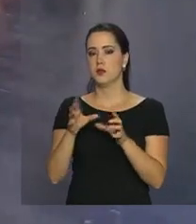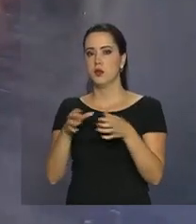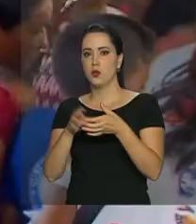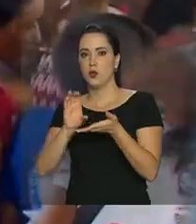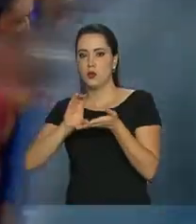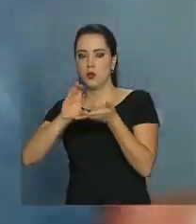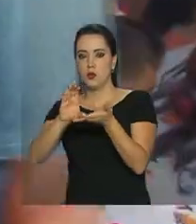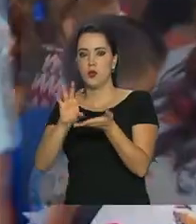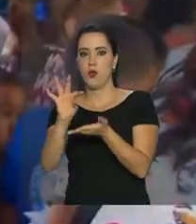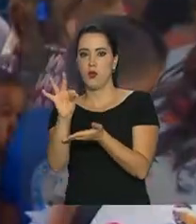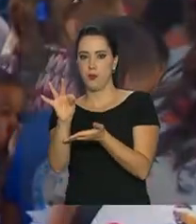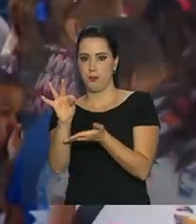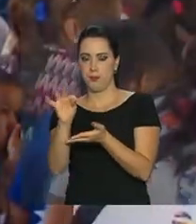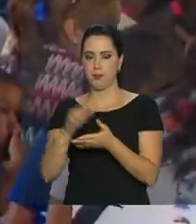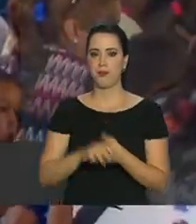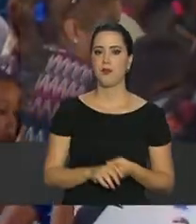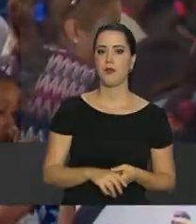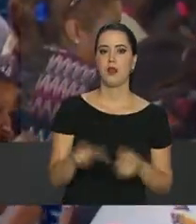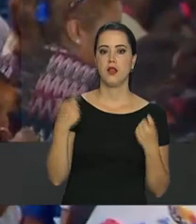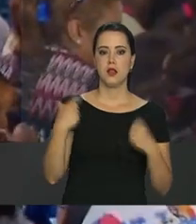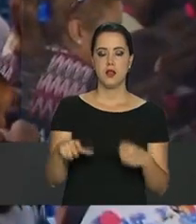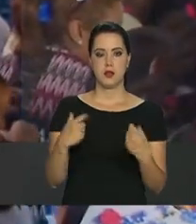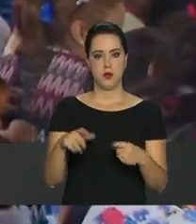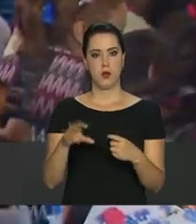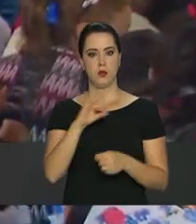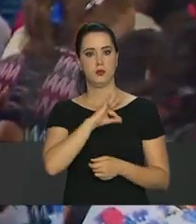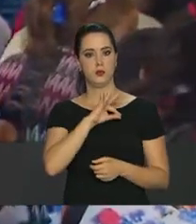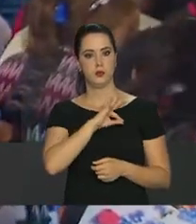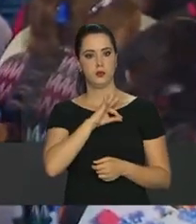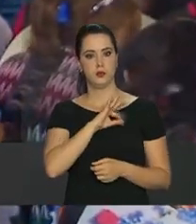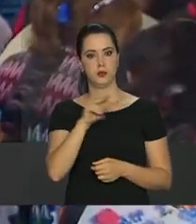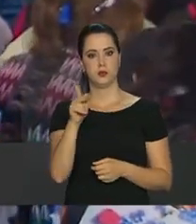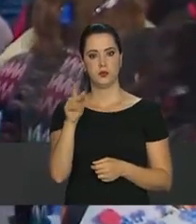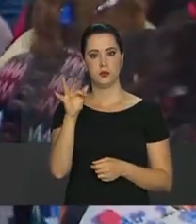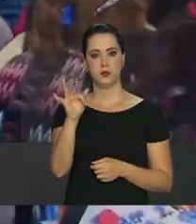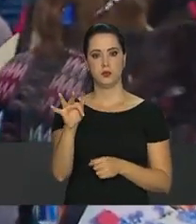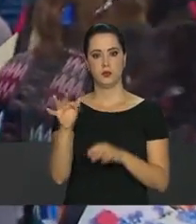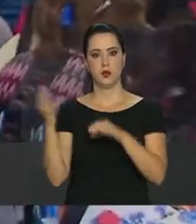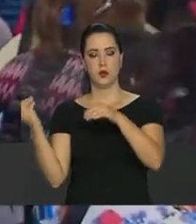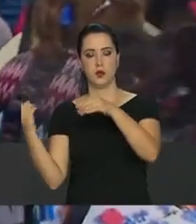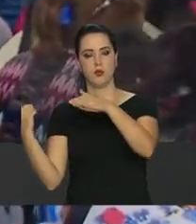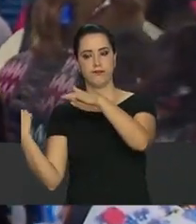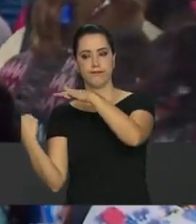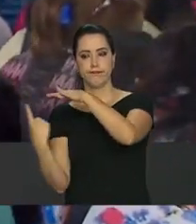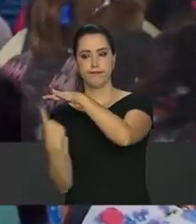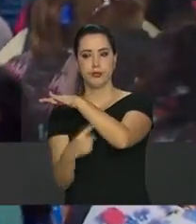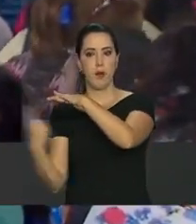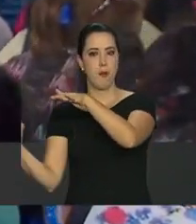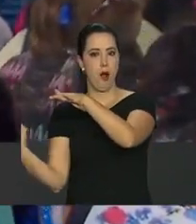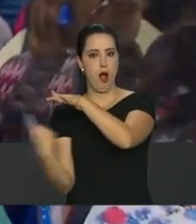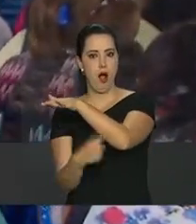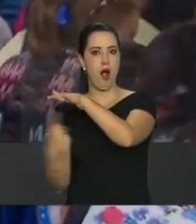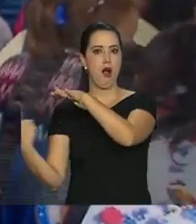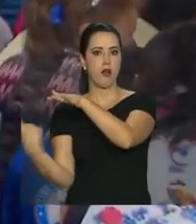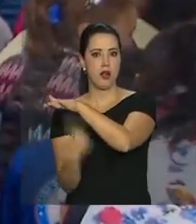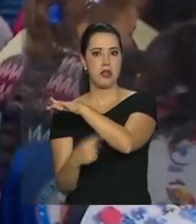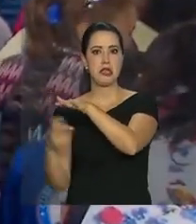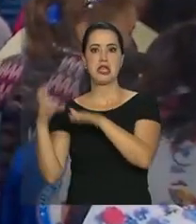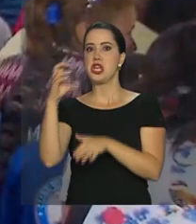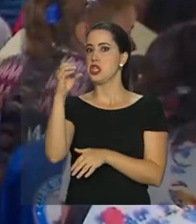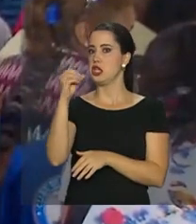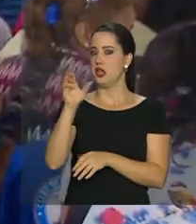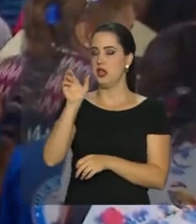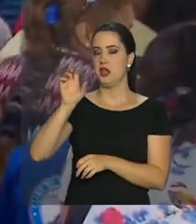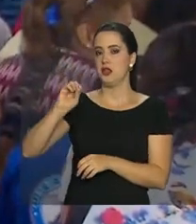Tutelar. É por este posto da Polícia Federal que passam em média por dia entre 500 e 1.000 migrantes